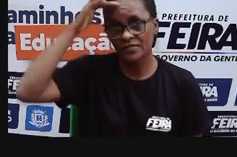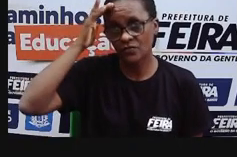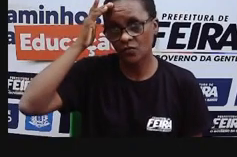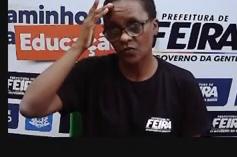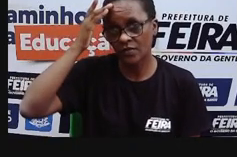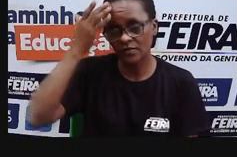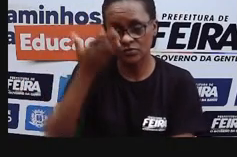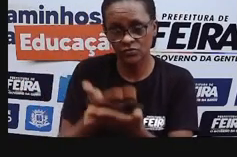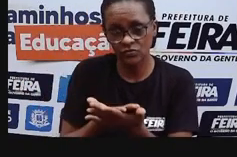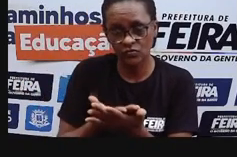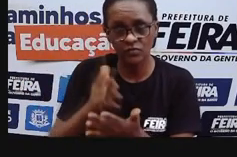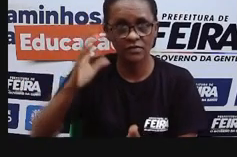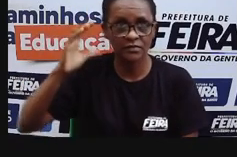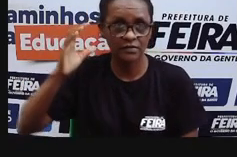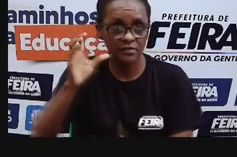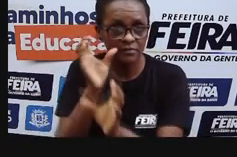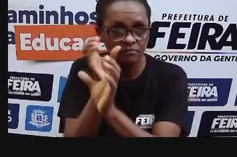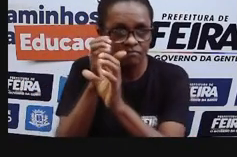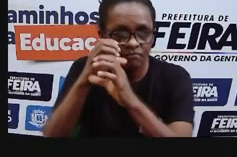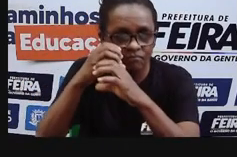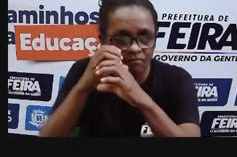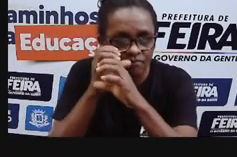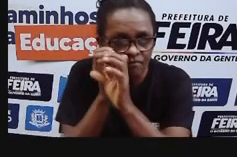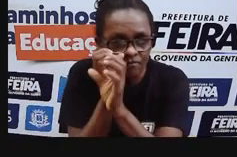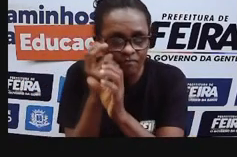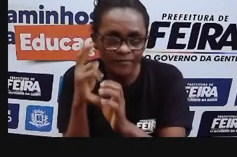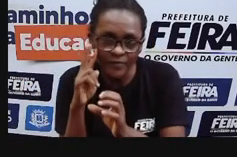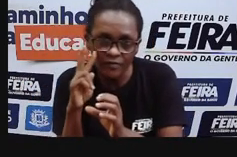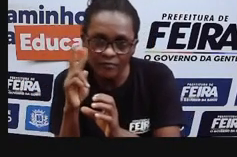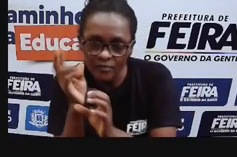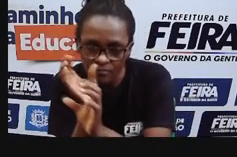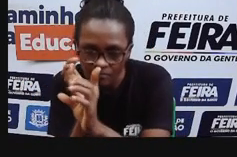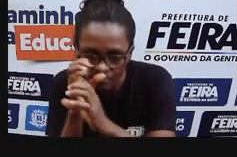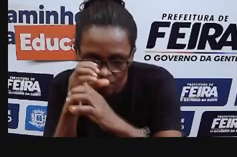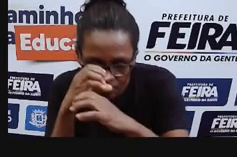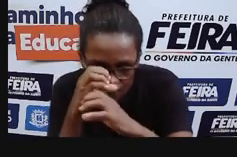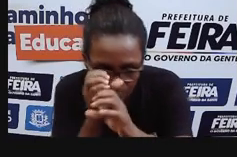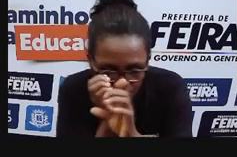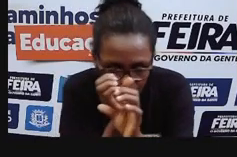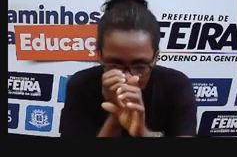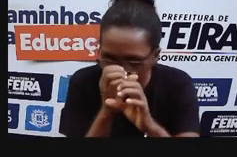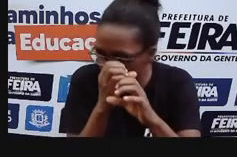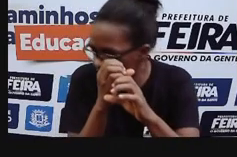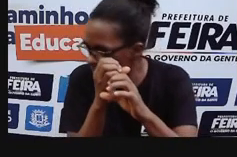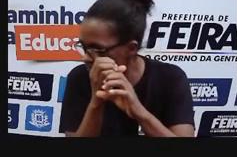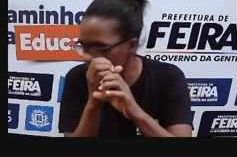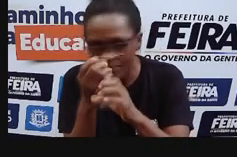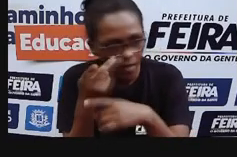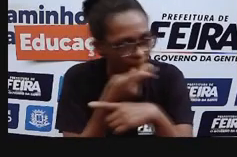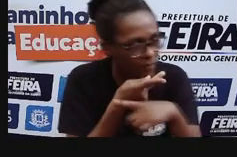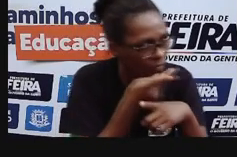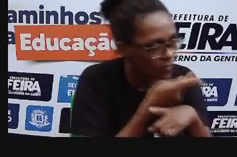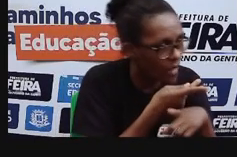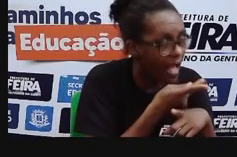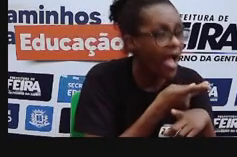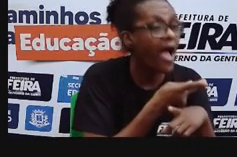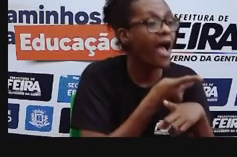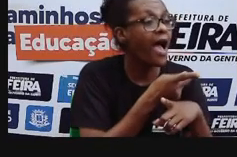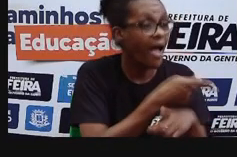pró, seriam as micorrisas. São fungos especializados que têm uma associação